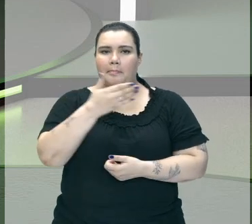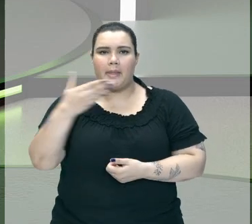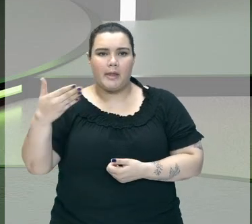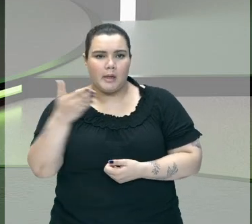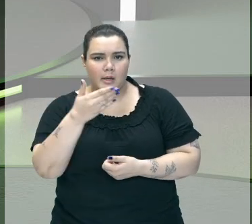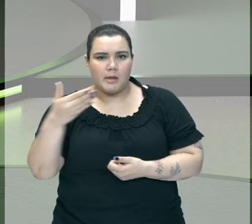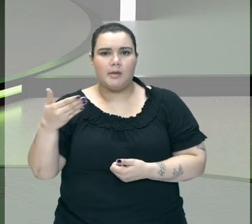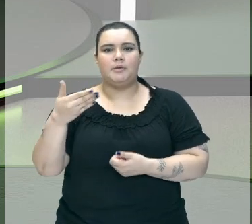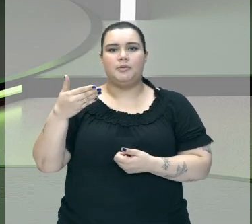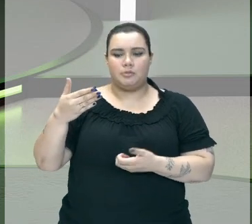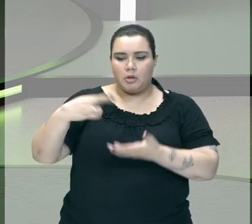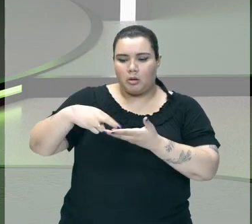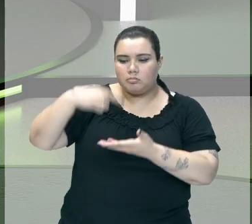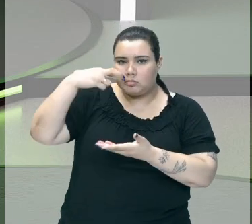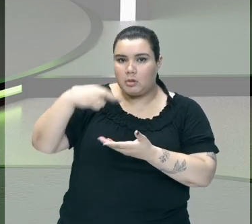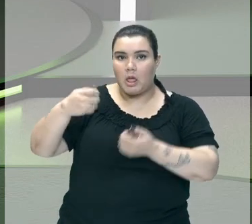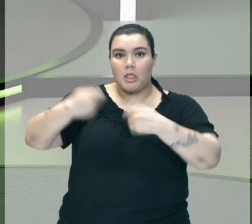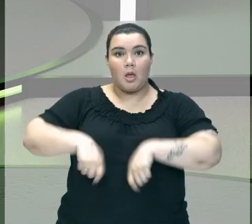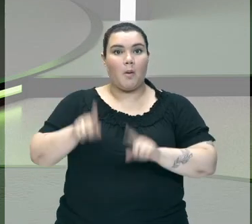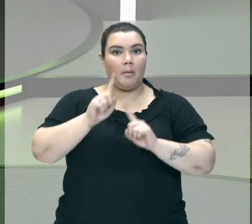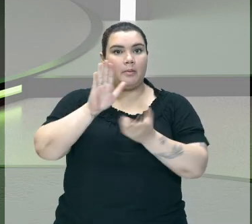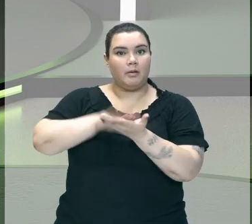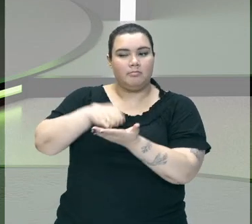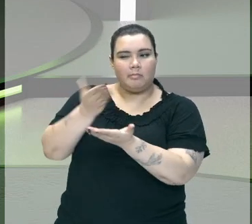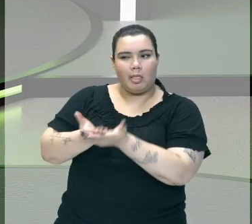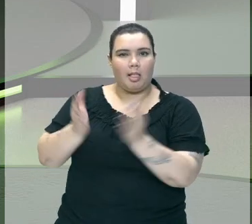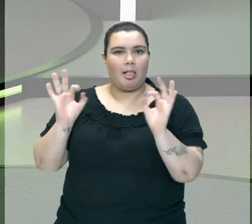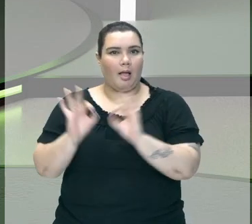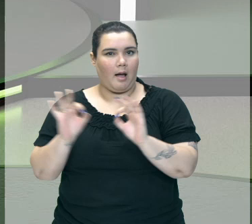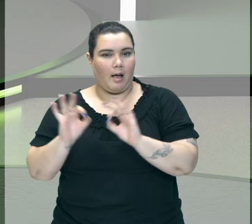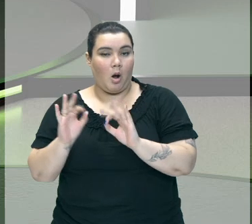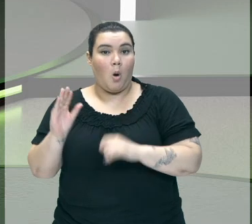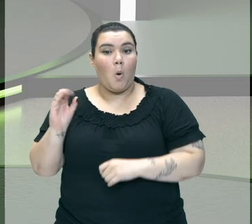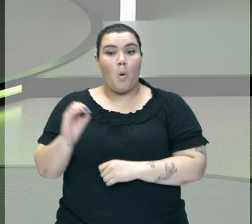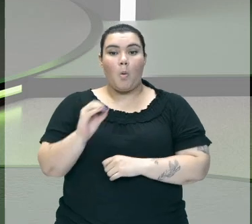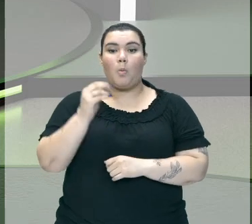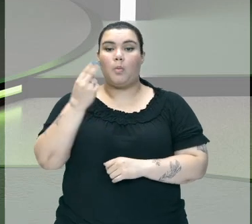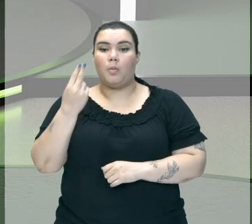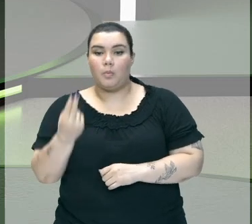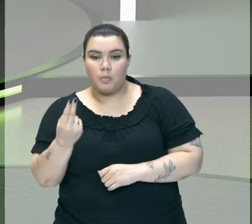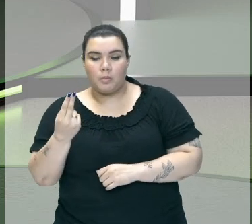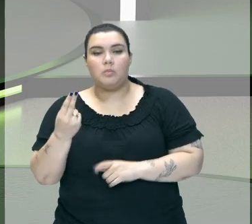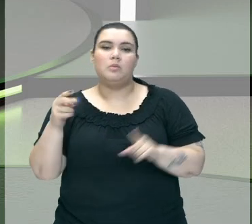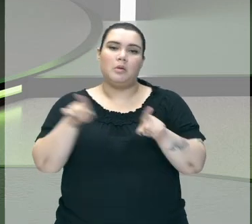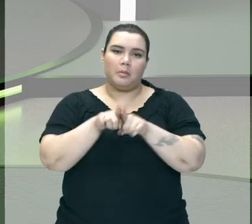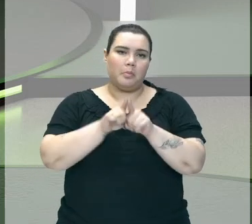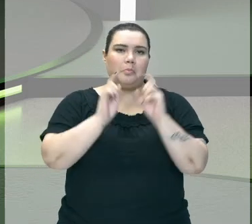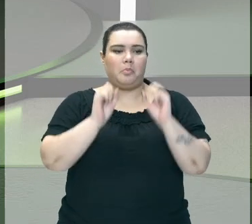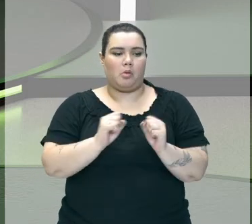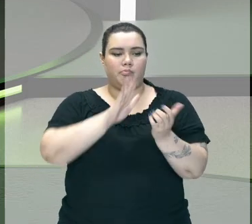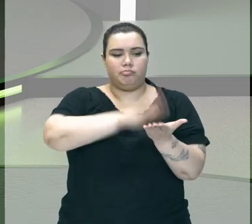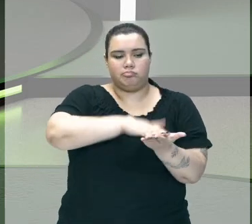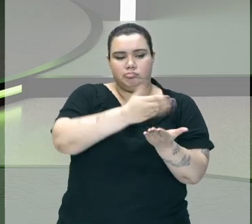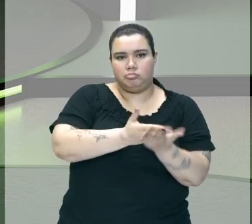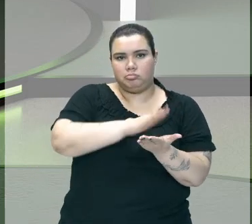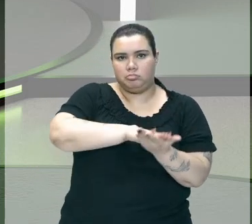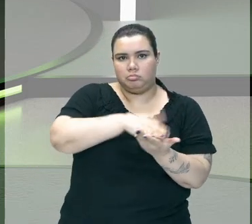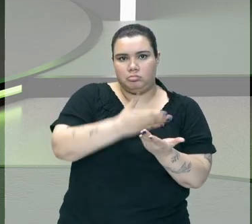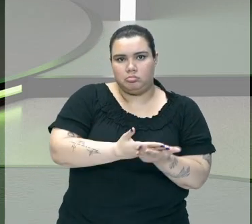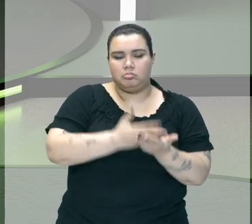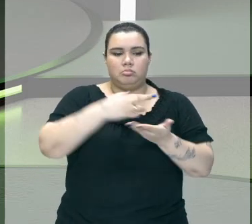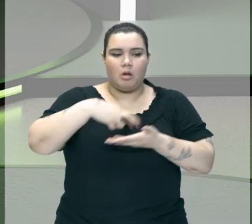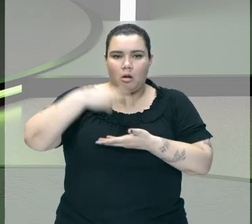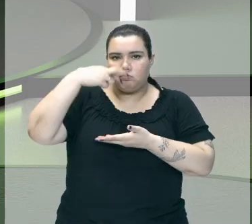Um sushi Um salmão Então nós podemos ter carnes cruas Mas também pode grelhar aquele peixe